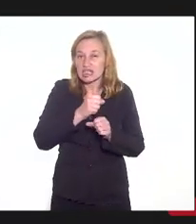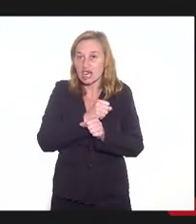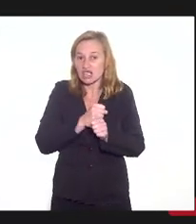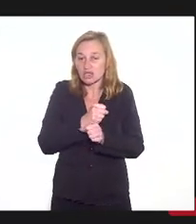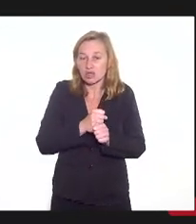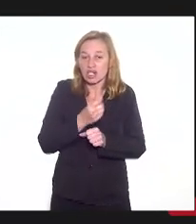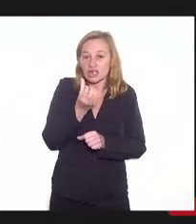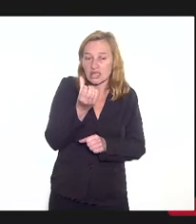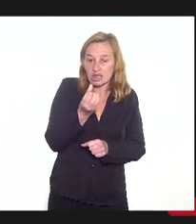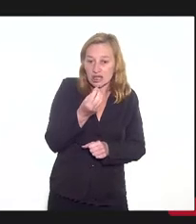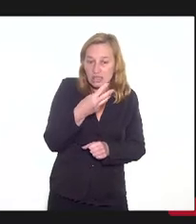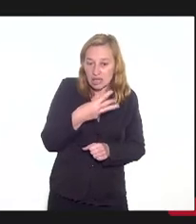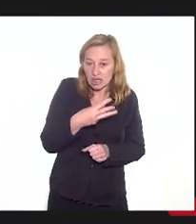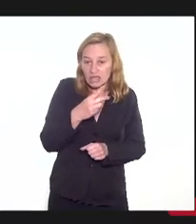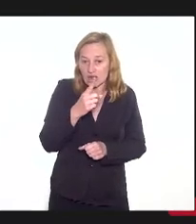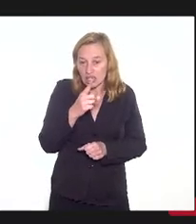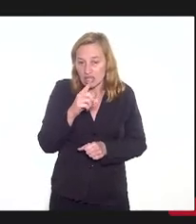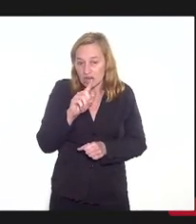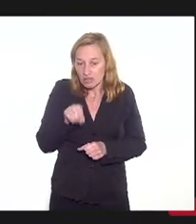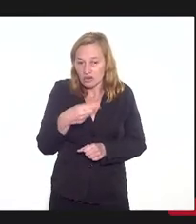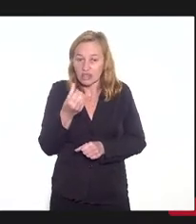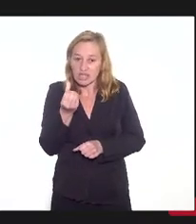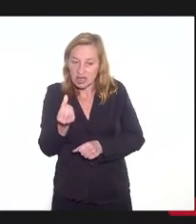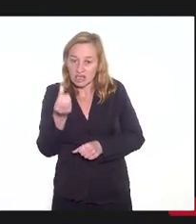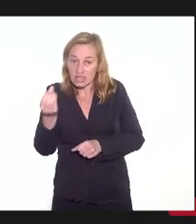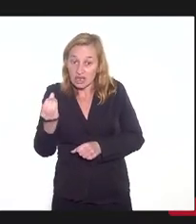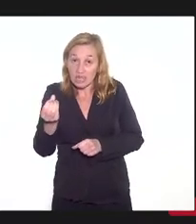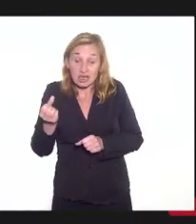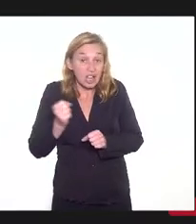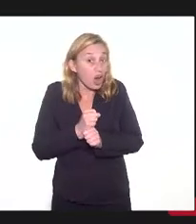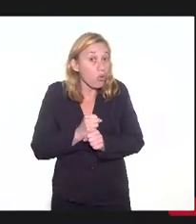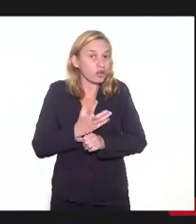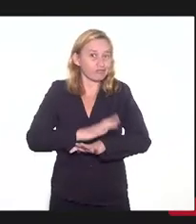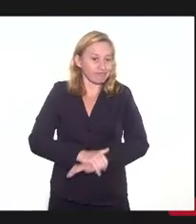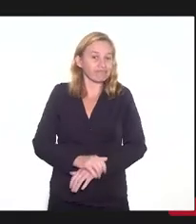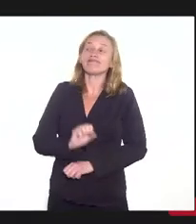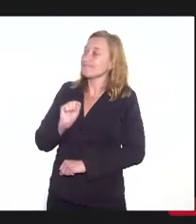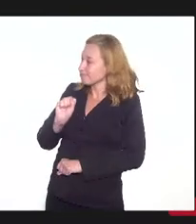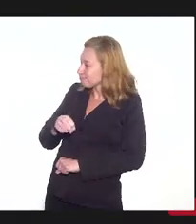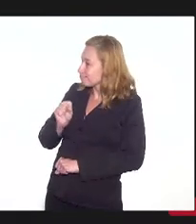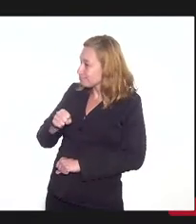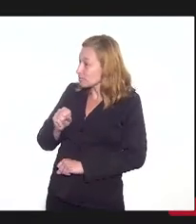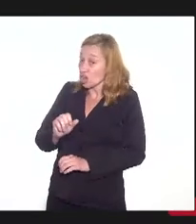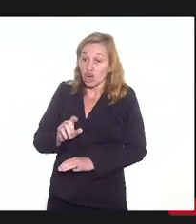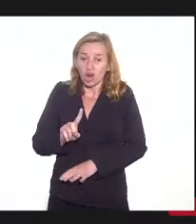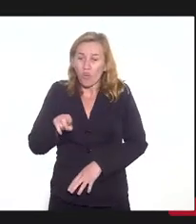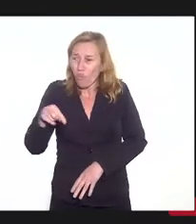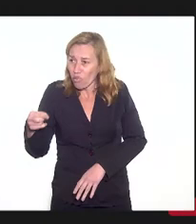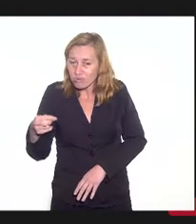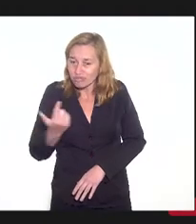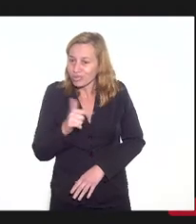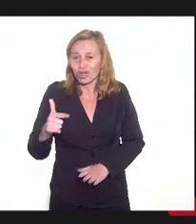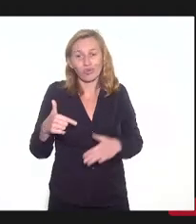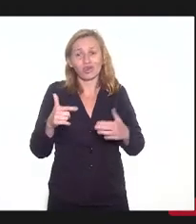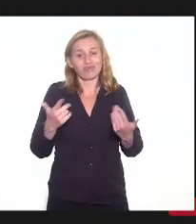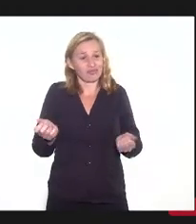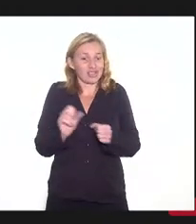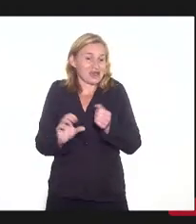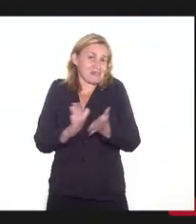% a hora. Sim. Fora disso, não tem mais o que fazer.